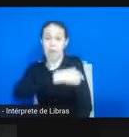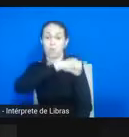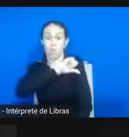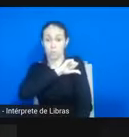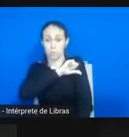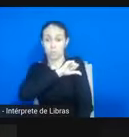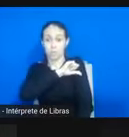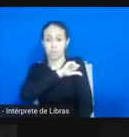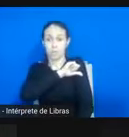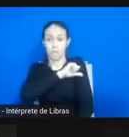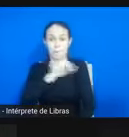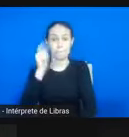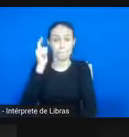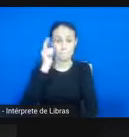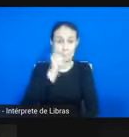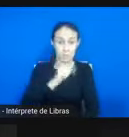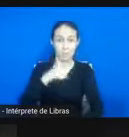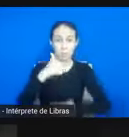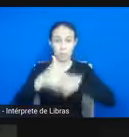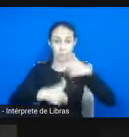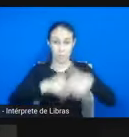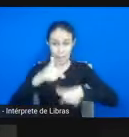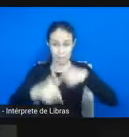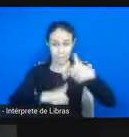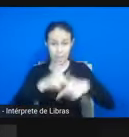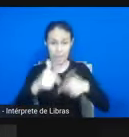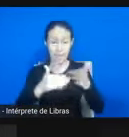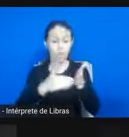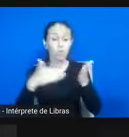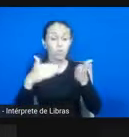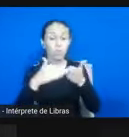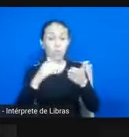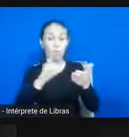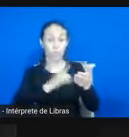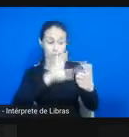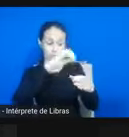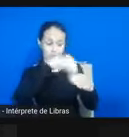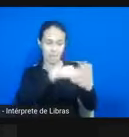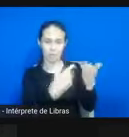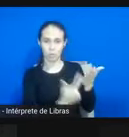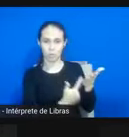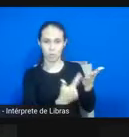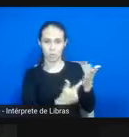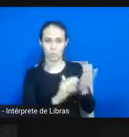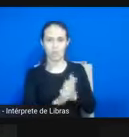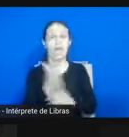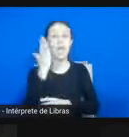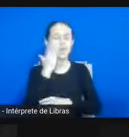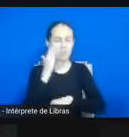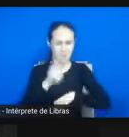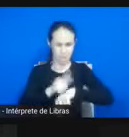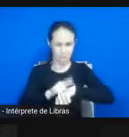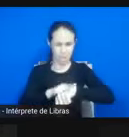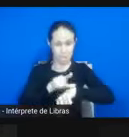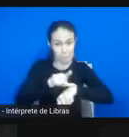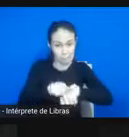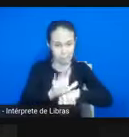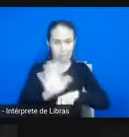essa temática e essas fontes trazidas nos livros. Eu sei que o meu tempo está super curto, mas eu vou destacar só uma.